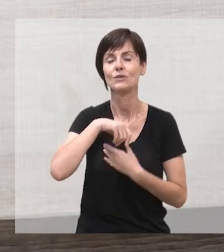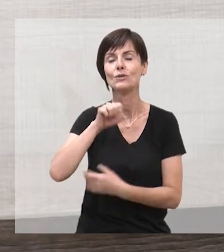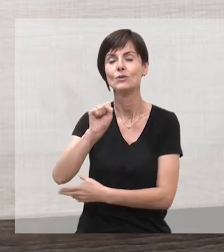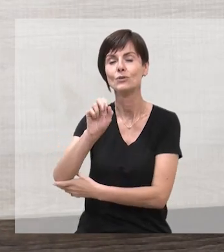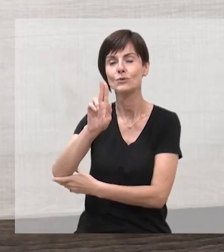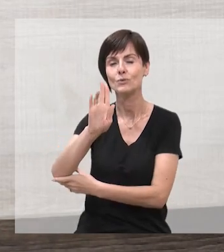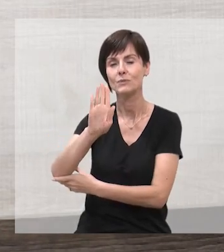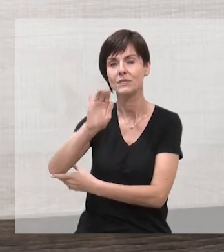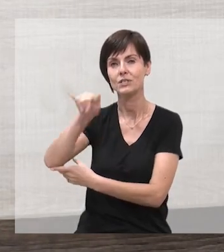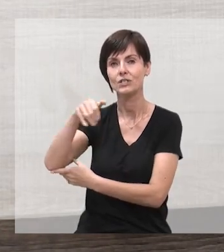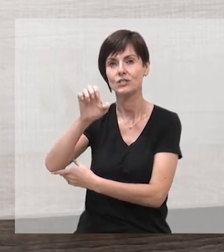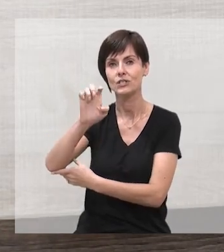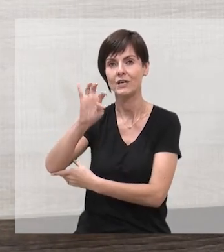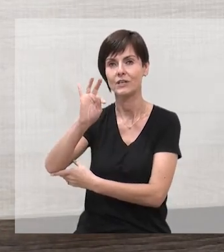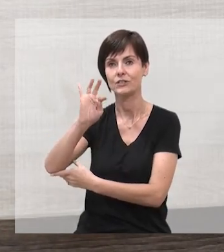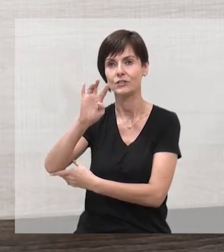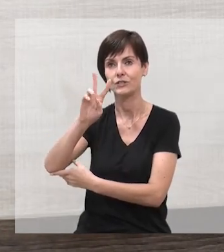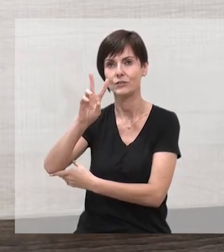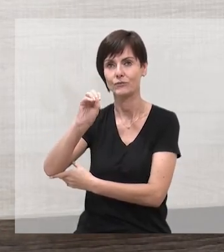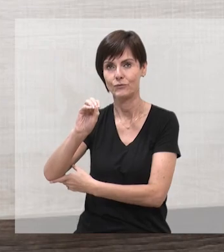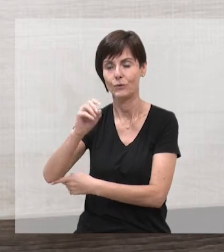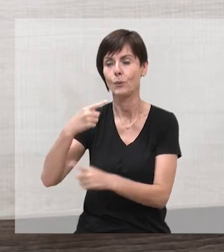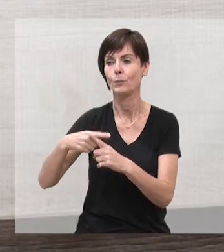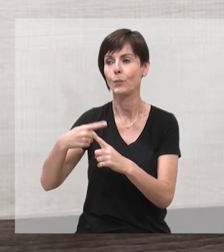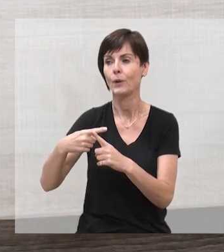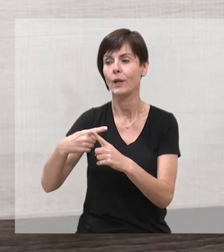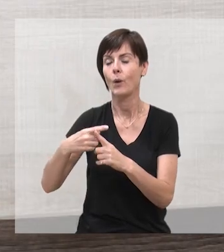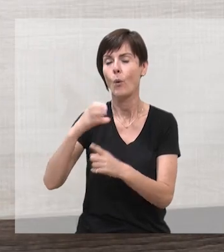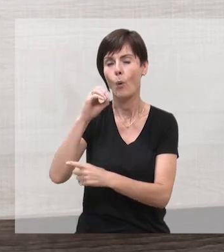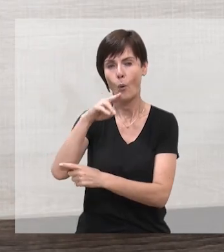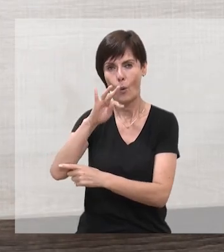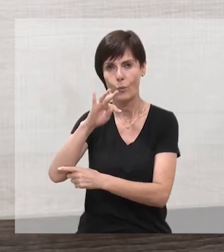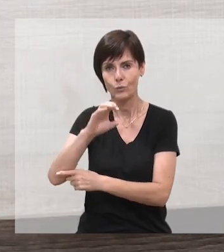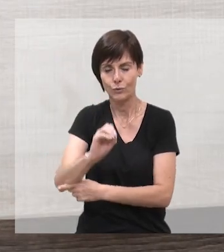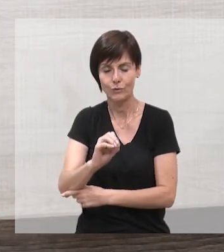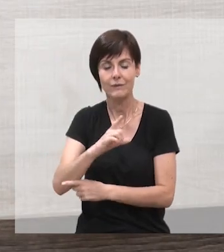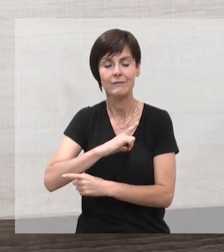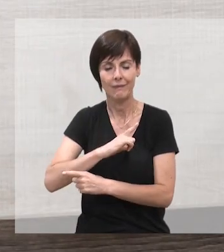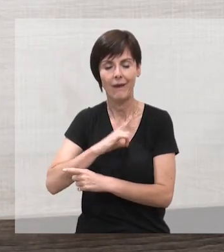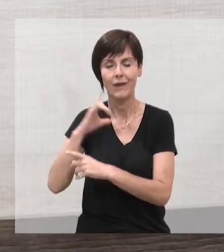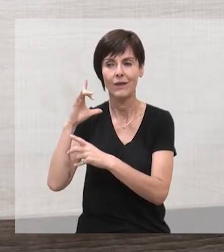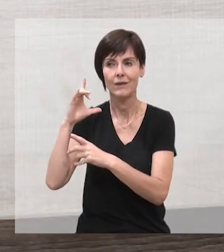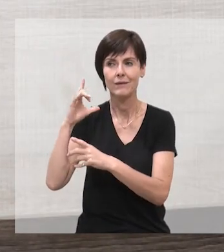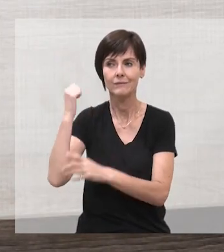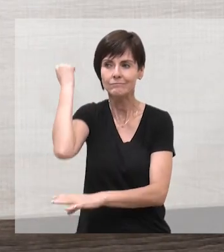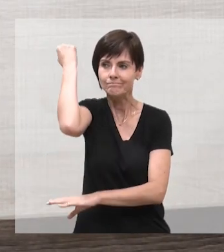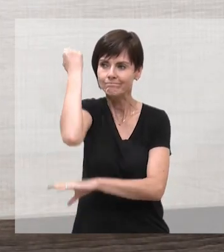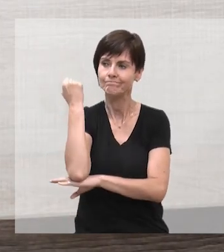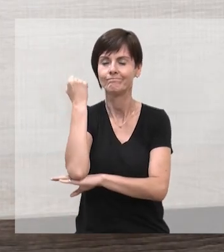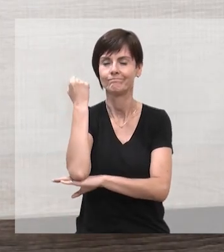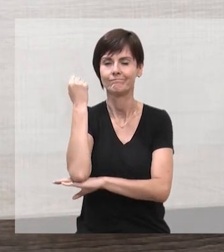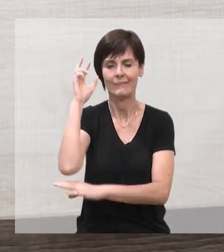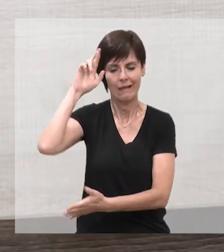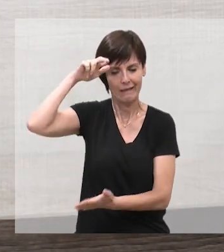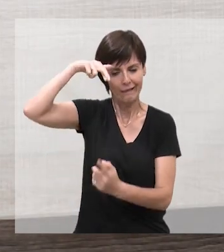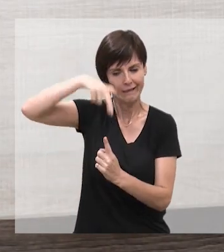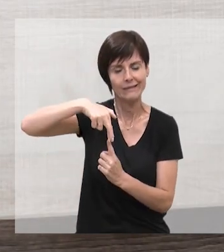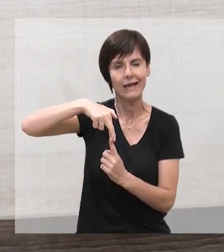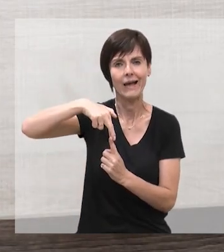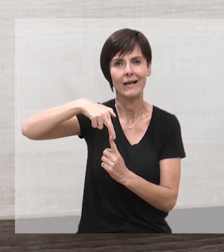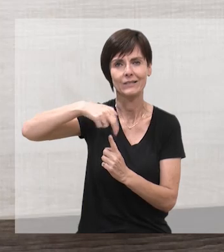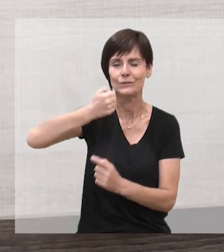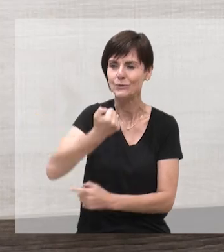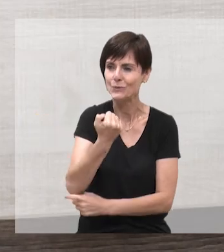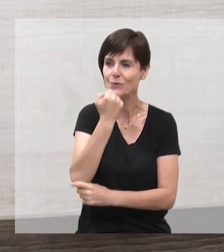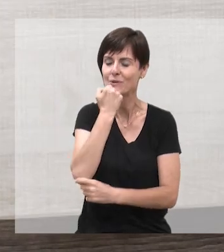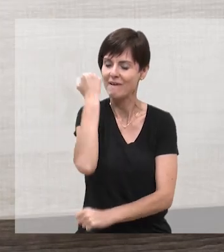conto não. conto, apesar de poder ser considerado um conto poético, ele vai ter aquele pé na realidade, aquele pé no chão,